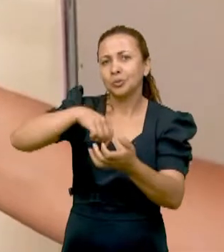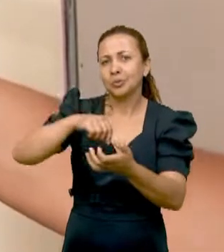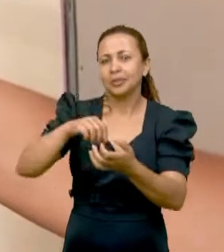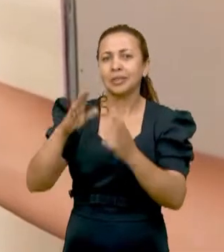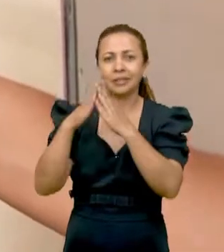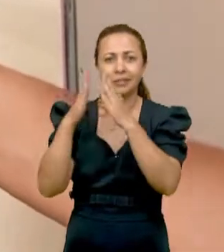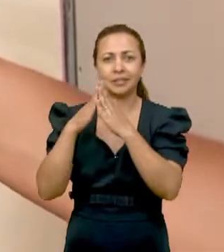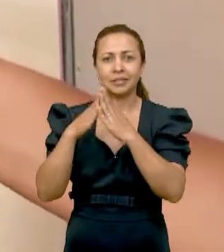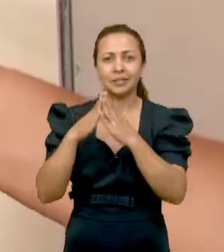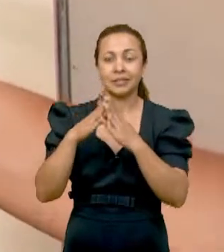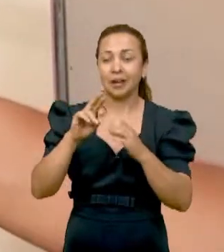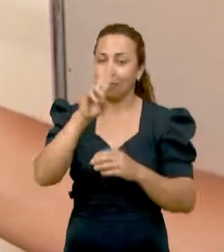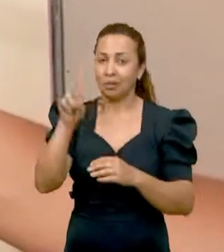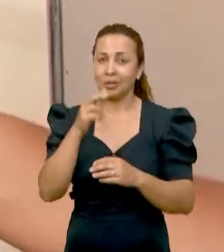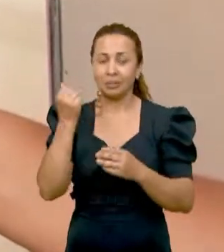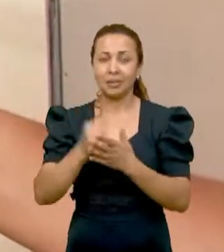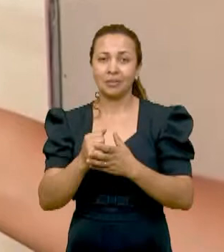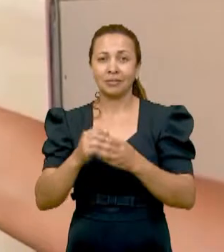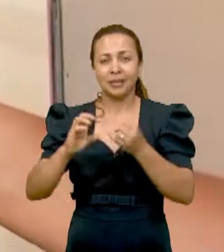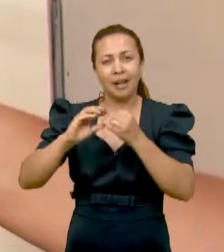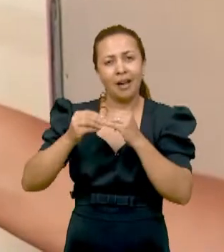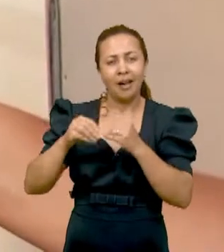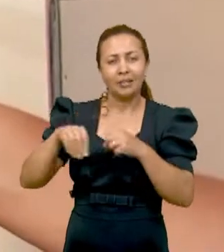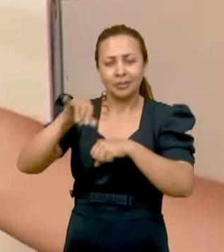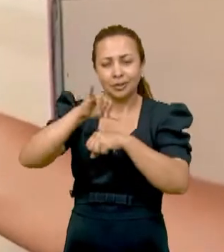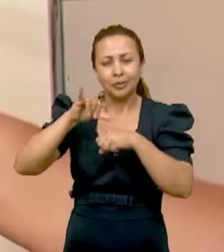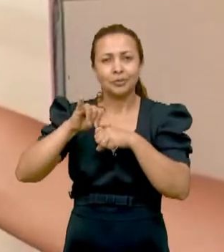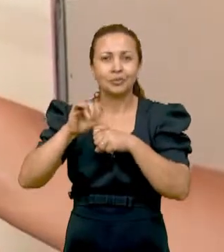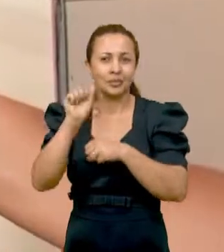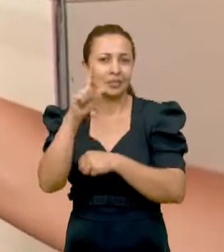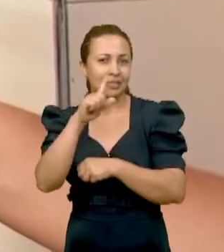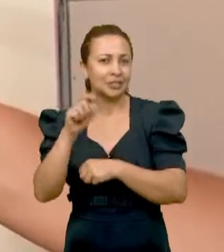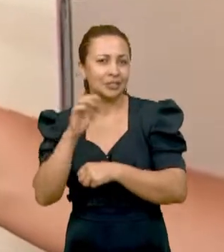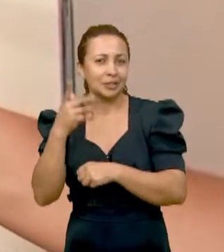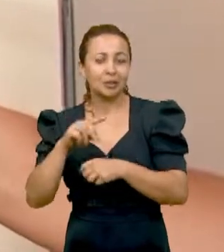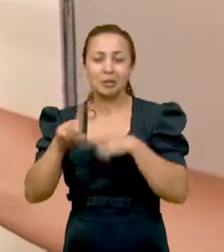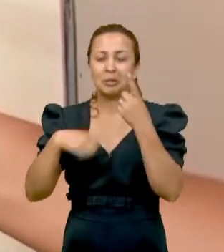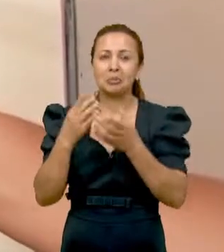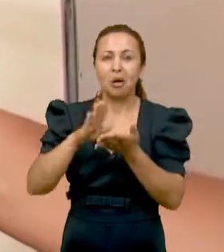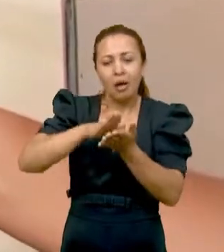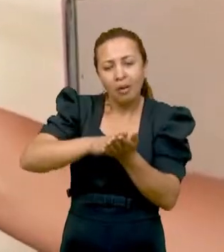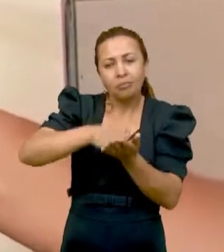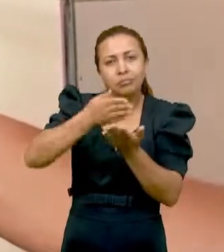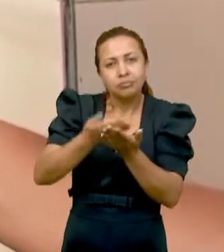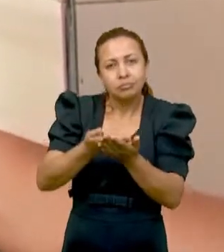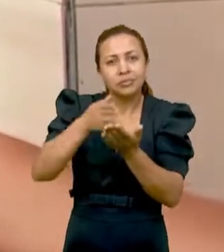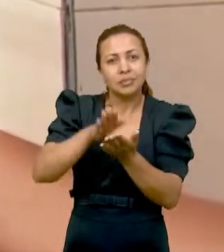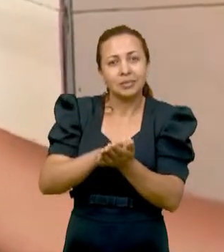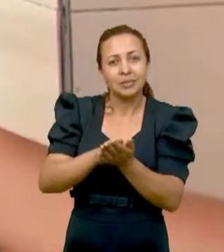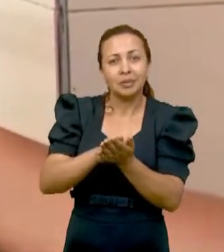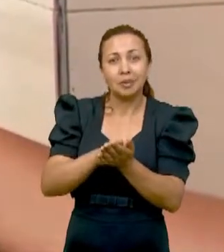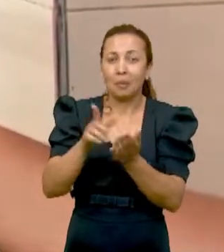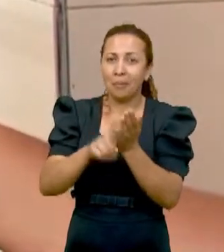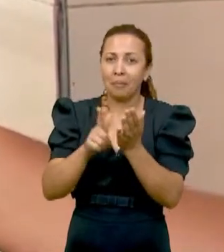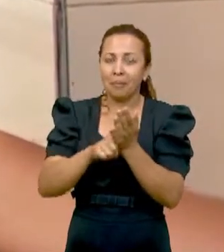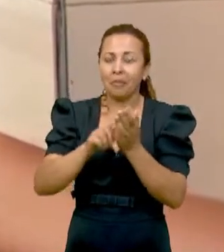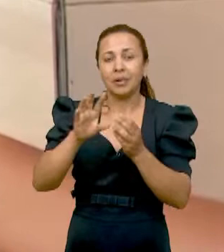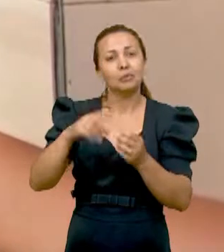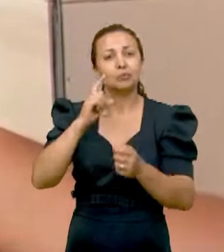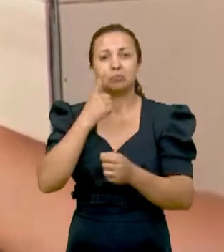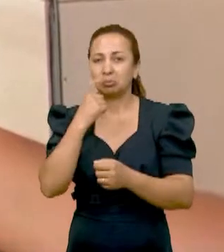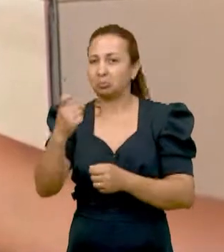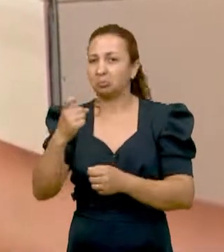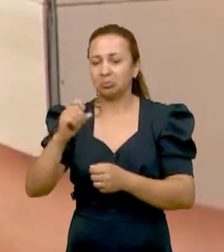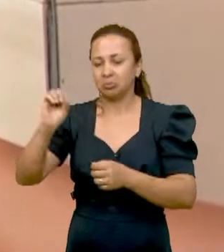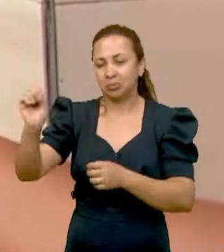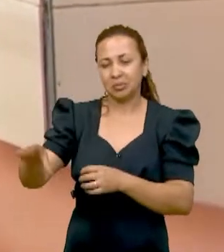uso mais azeite, mas quando eu termino, eu absorvo eles com papel toalha e ponho no lixo. Eu